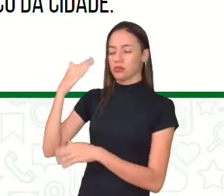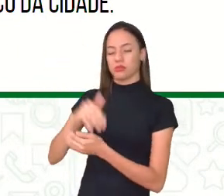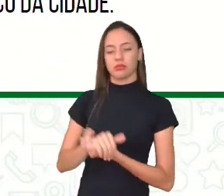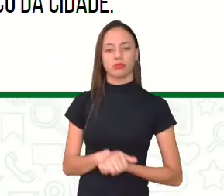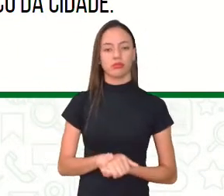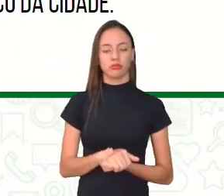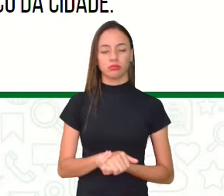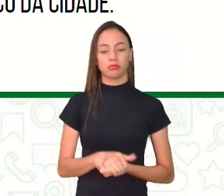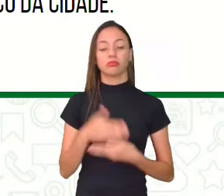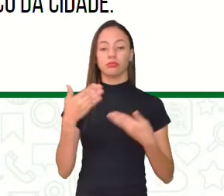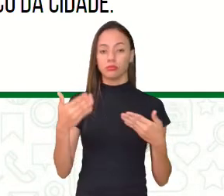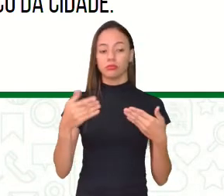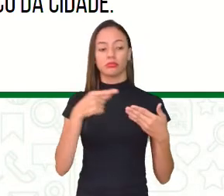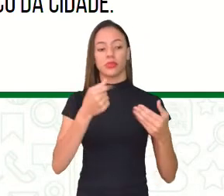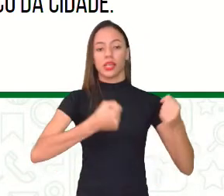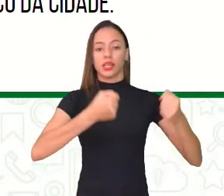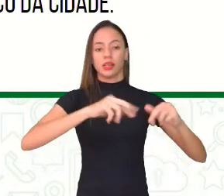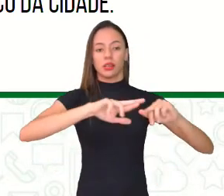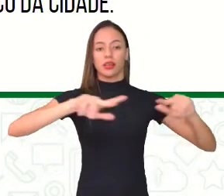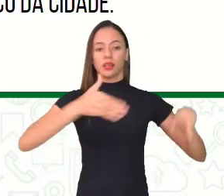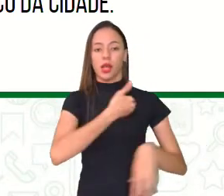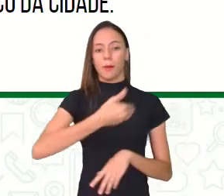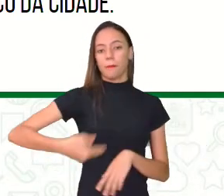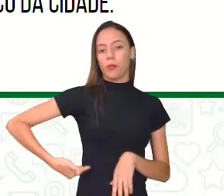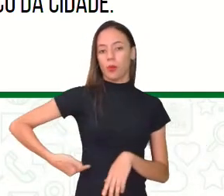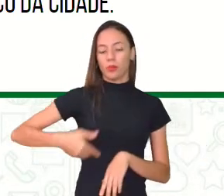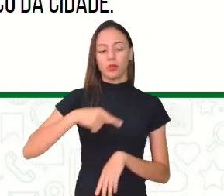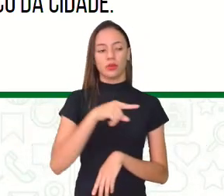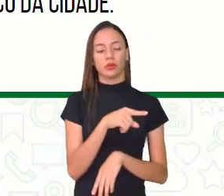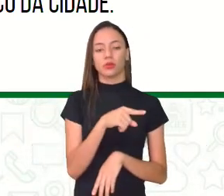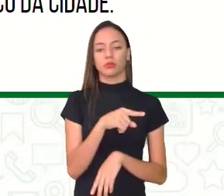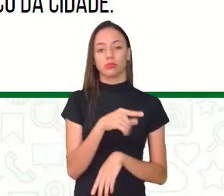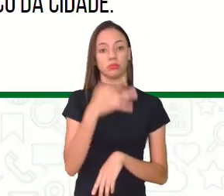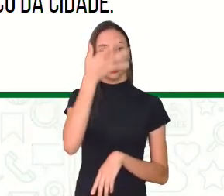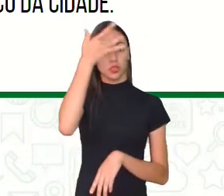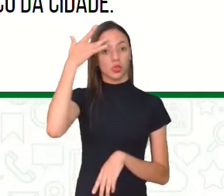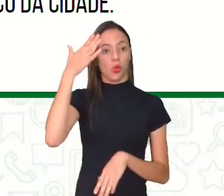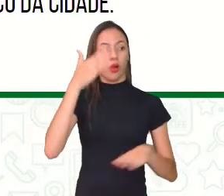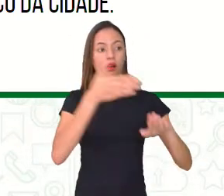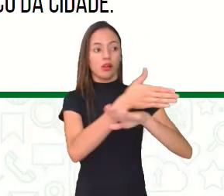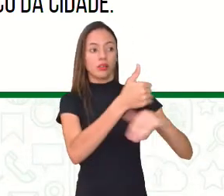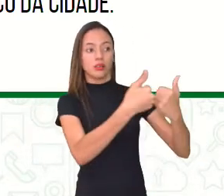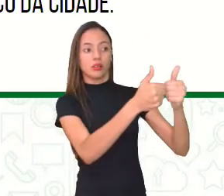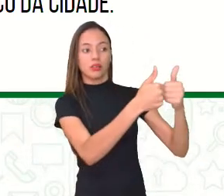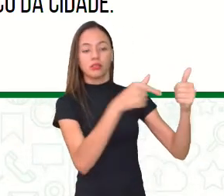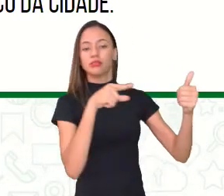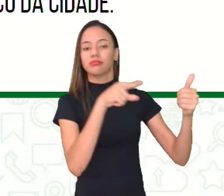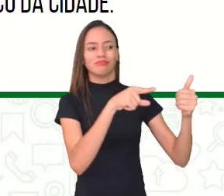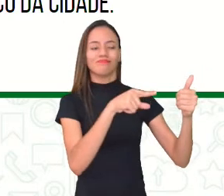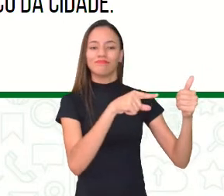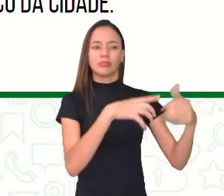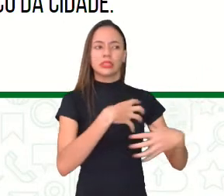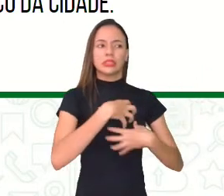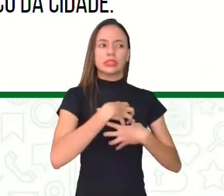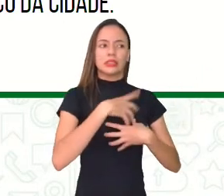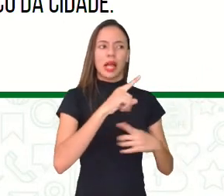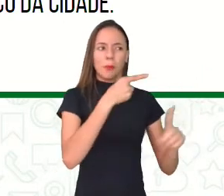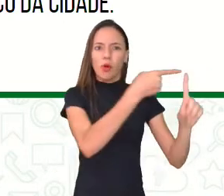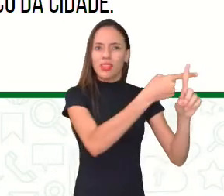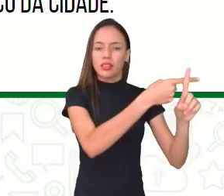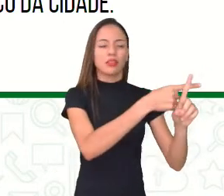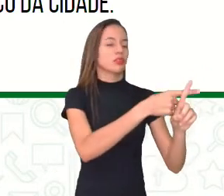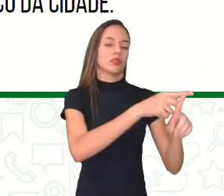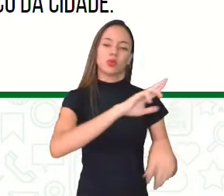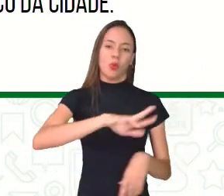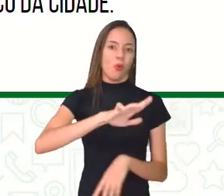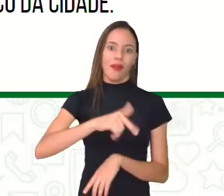transporte público, gente, é falar que quem anda nele não está muito satisfeito, né? Como é o meu